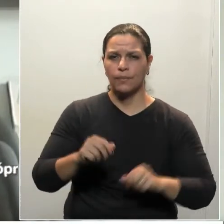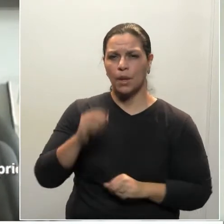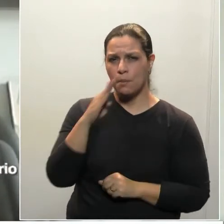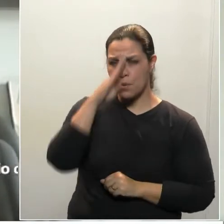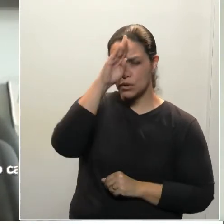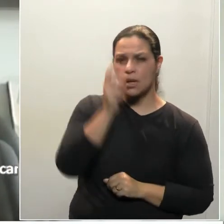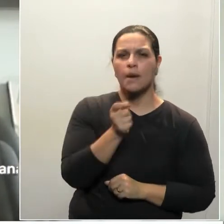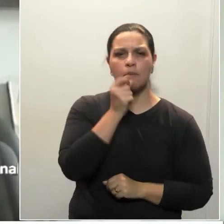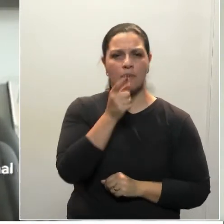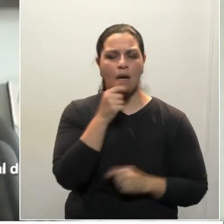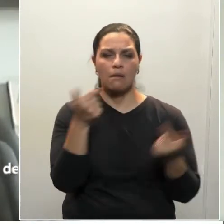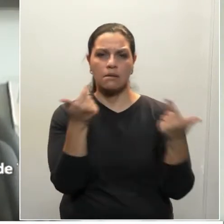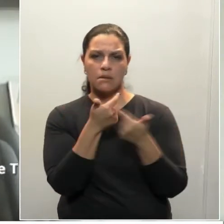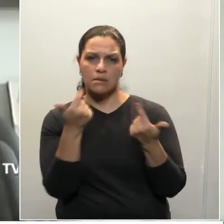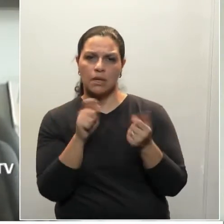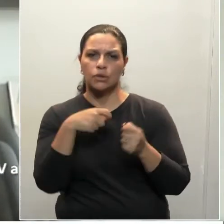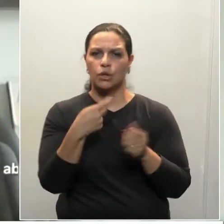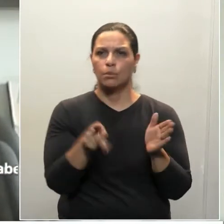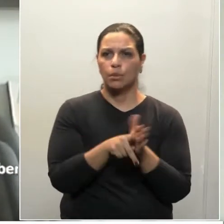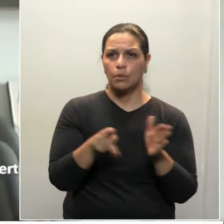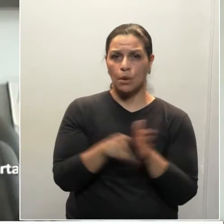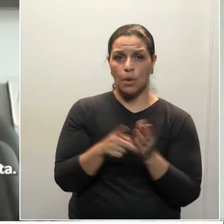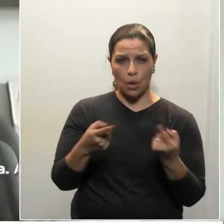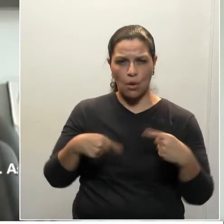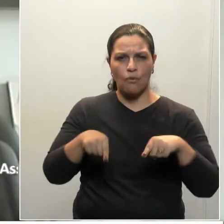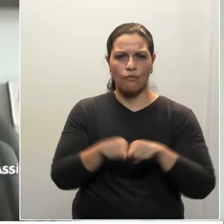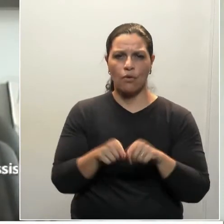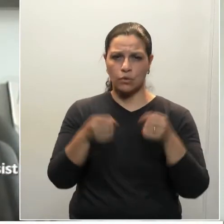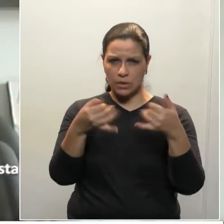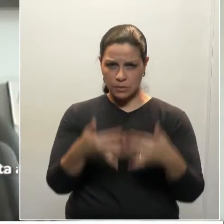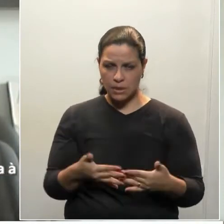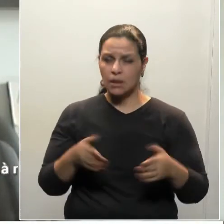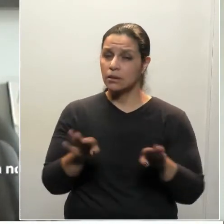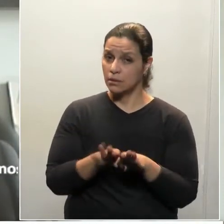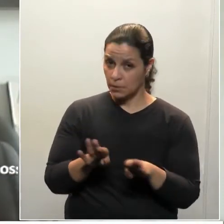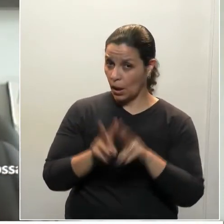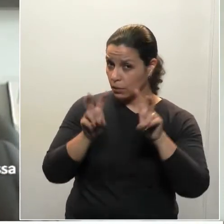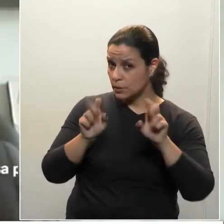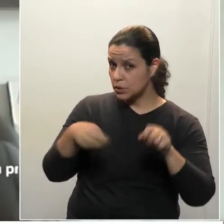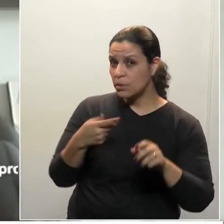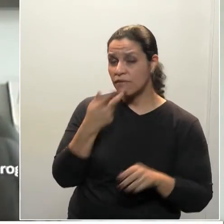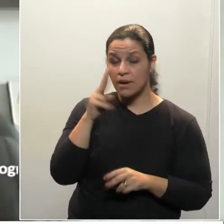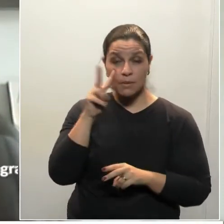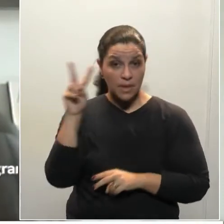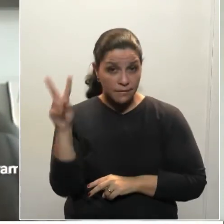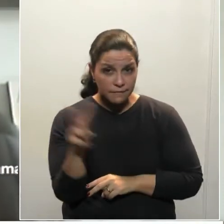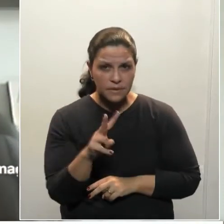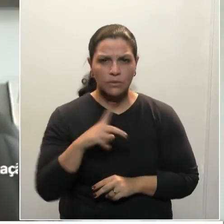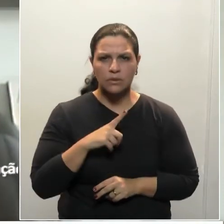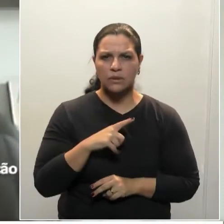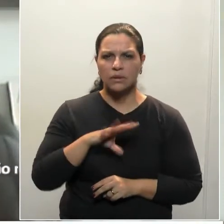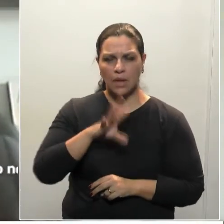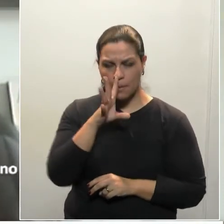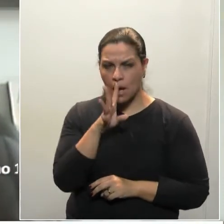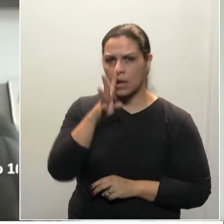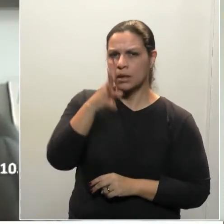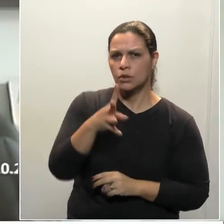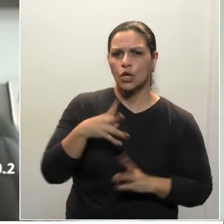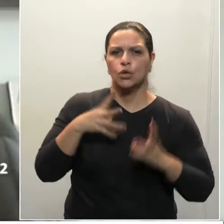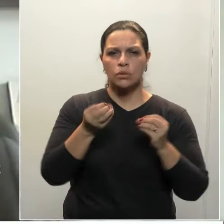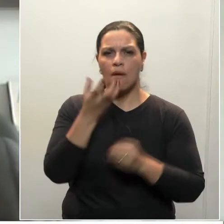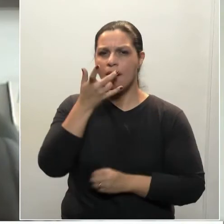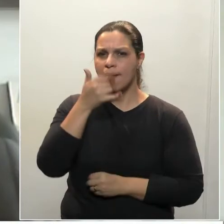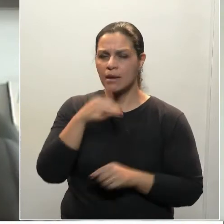piadas e dar risadas, inclusive, num tema que eu quero voltar a abordar aqui, que, a meu ver, foi uma ofensa a todas as